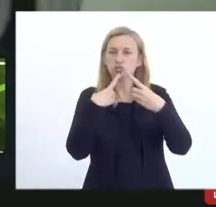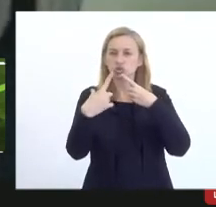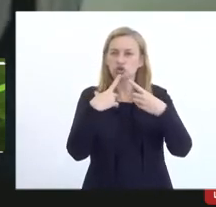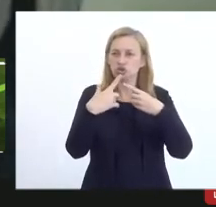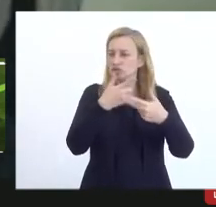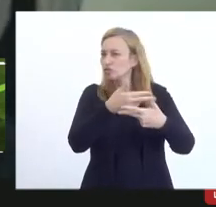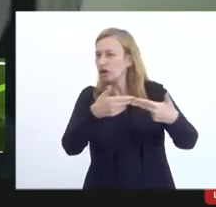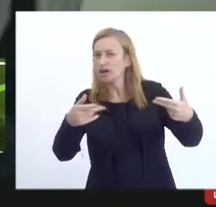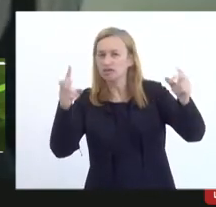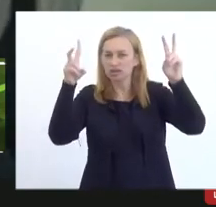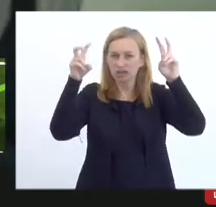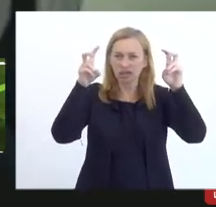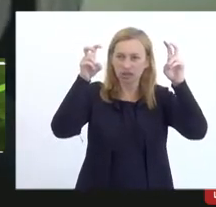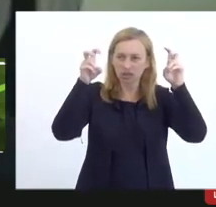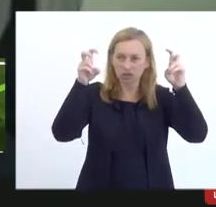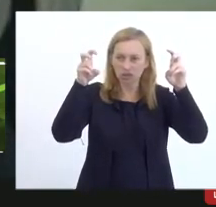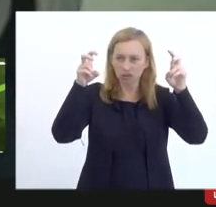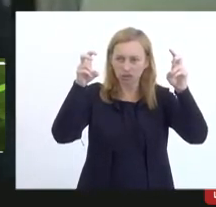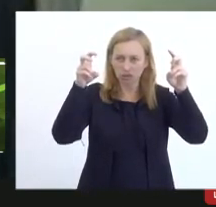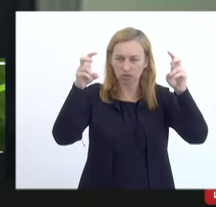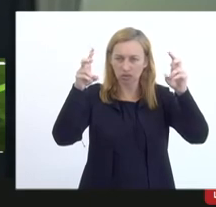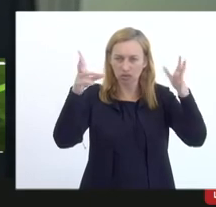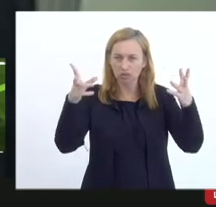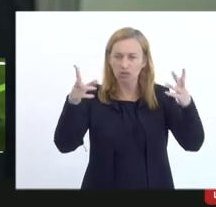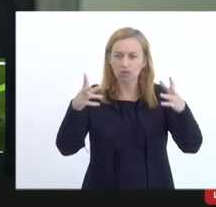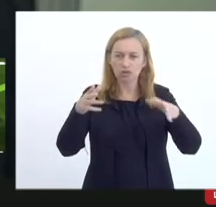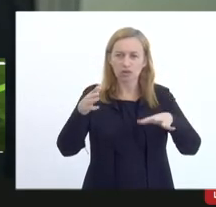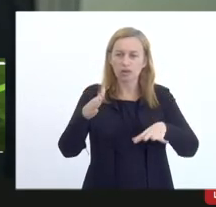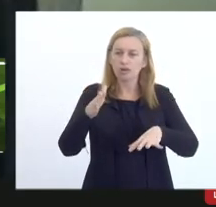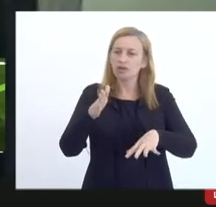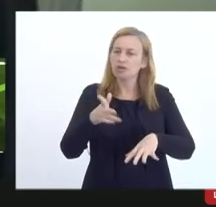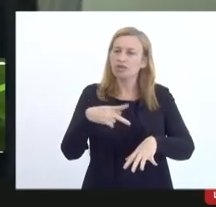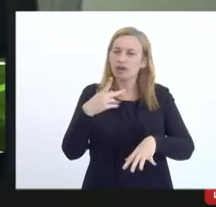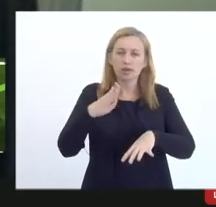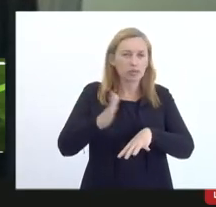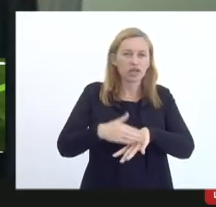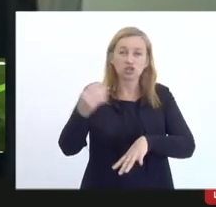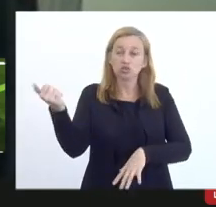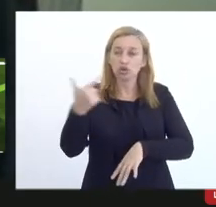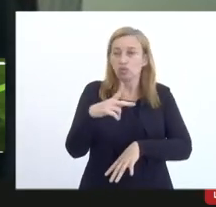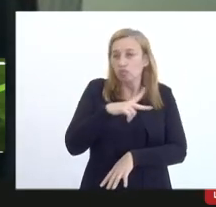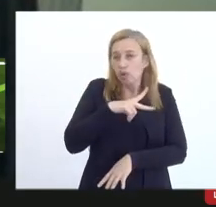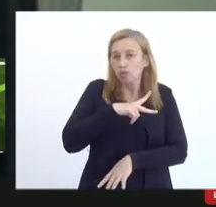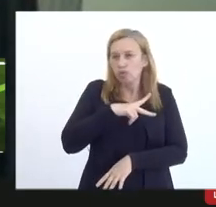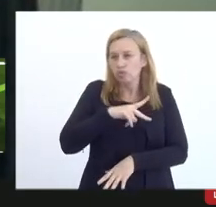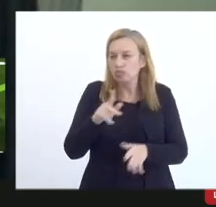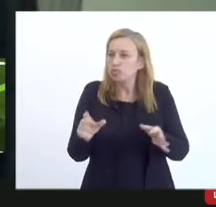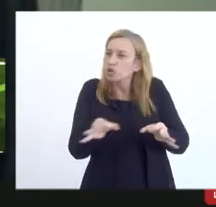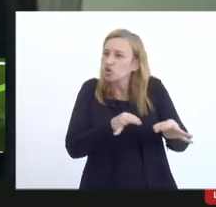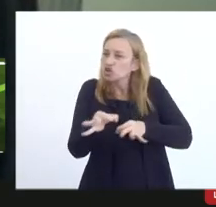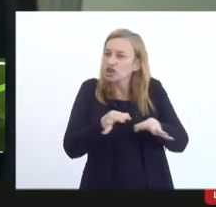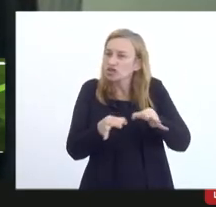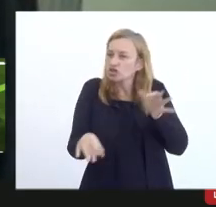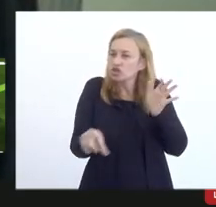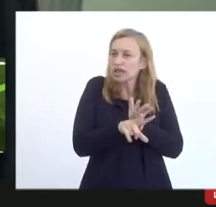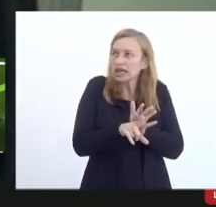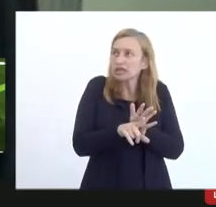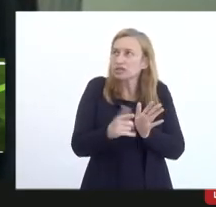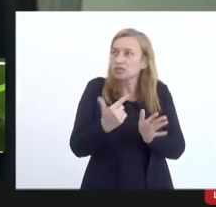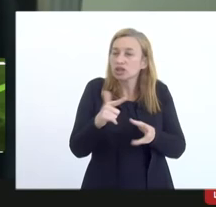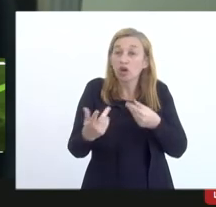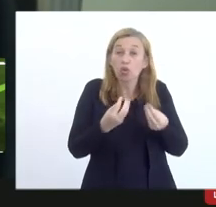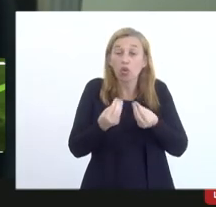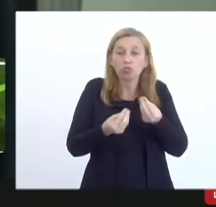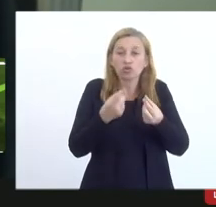que vão além do próprio projeto de lei, tá? e o que não dá para a gente poder nem